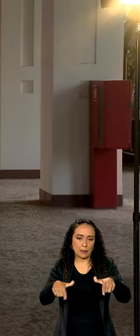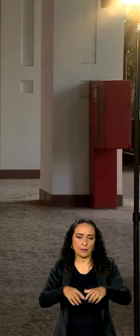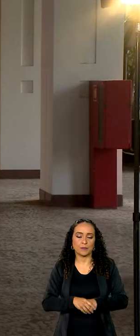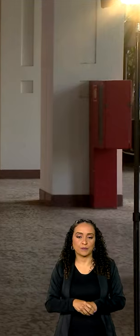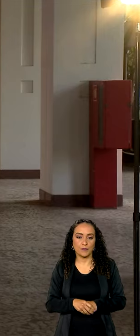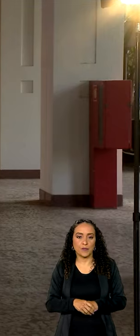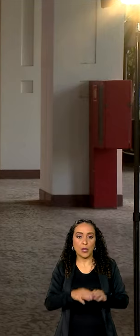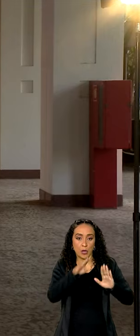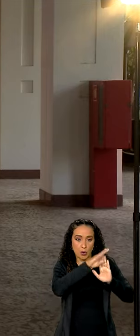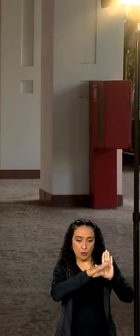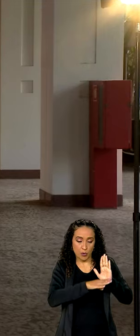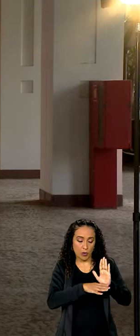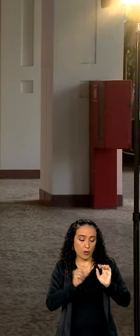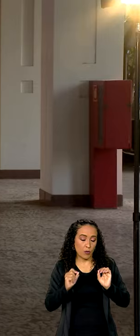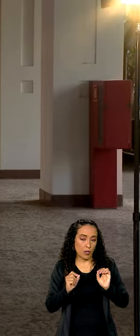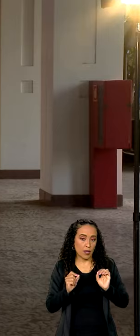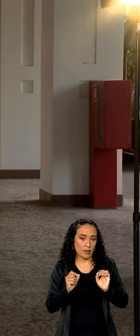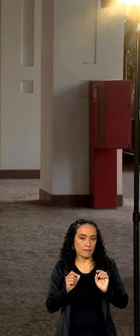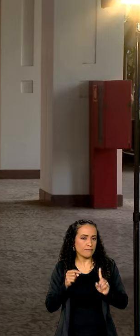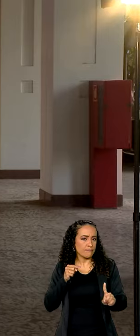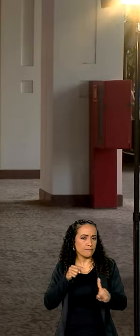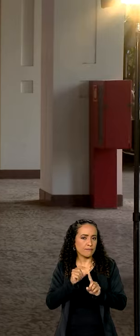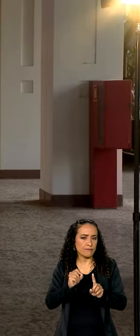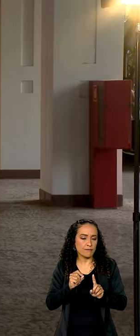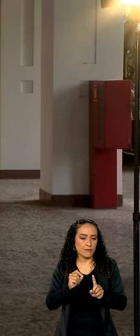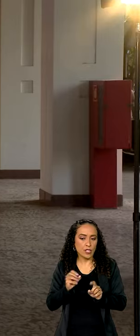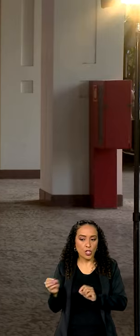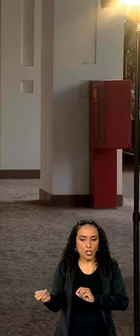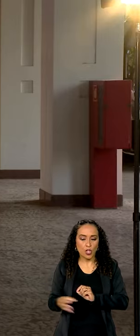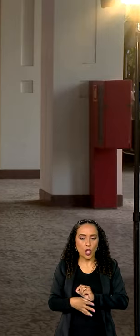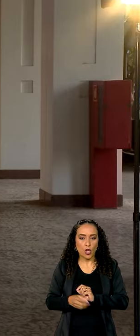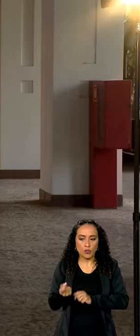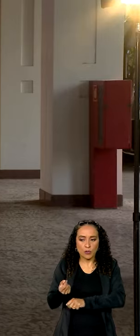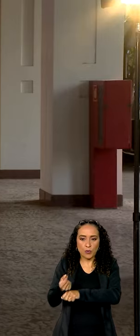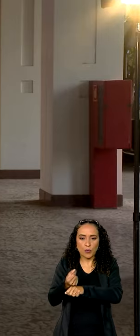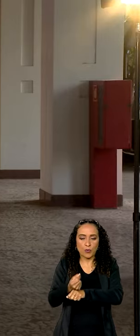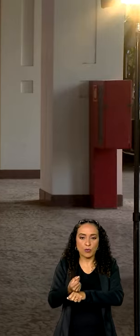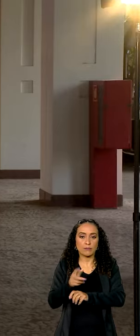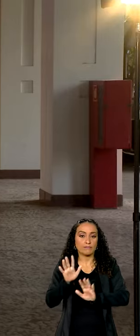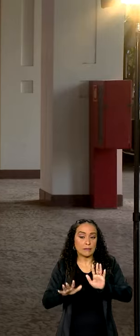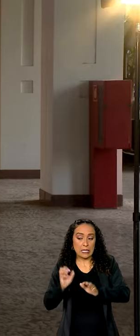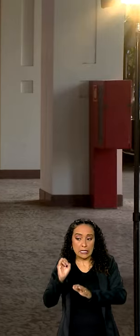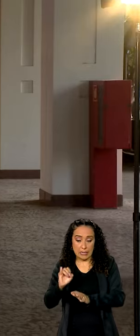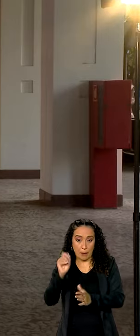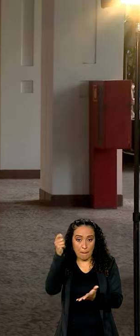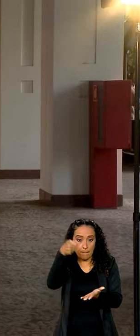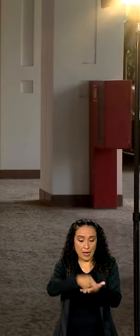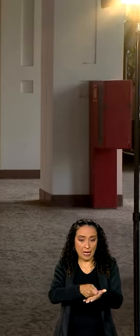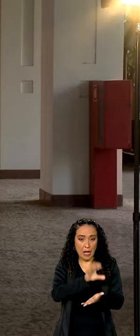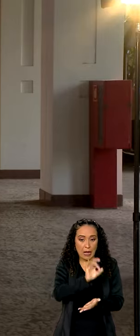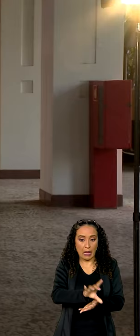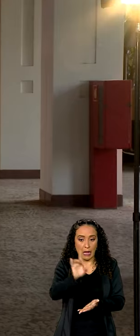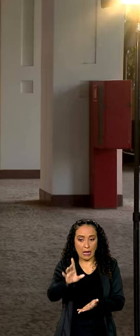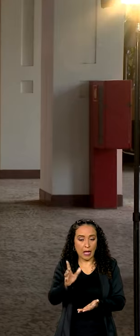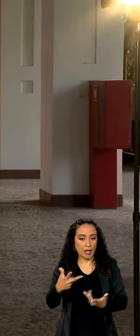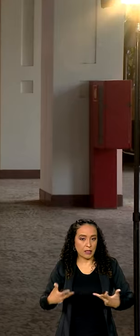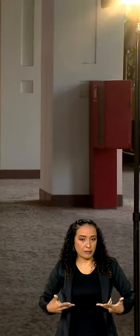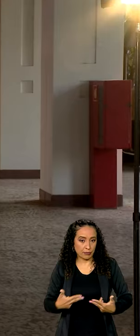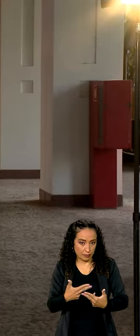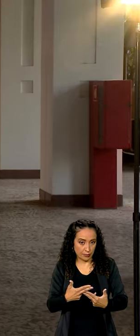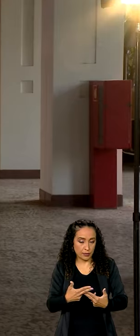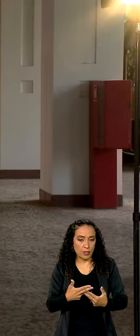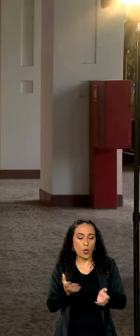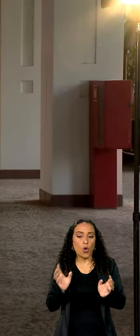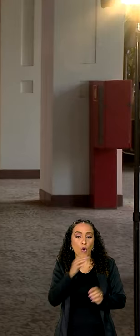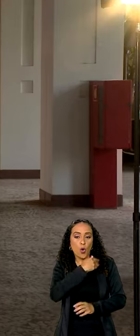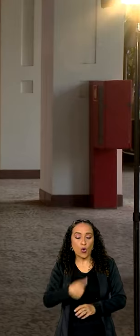O programa aposta numa inovação no modelo de financiamento. Ao invés de pagar por procedimento realizado, o governo quer